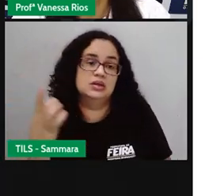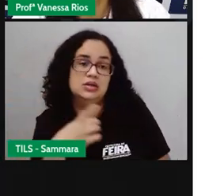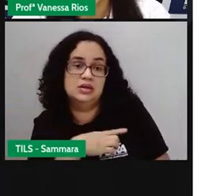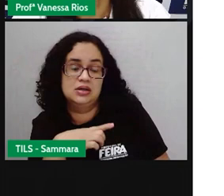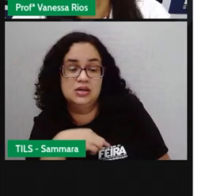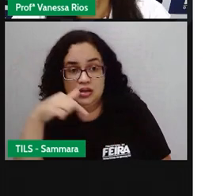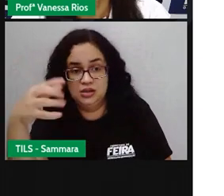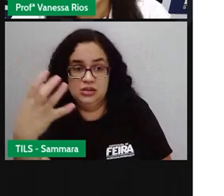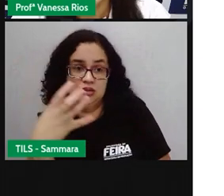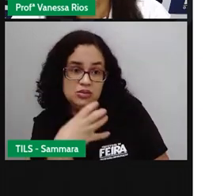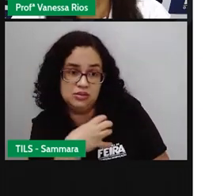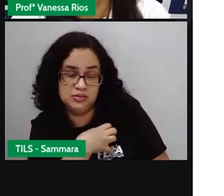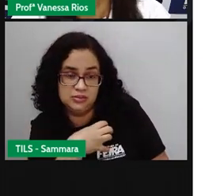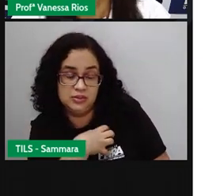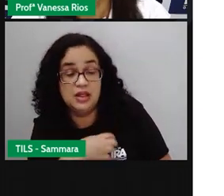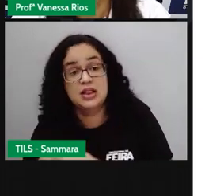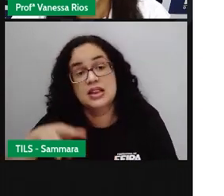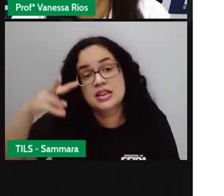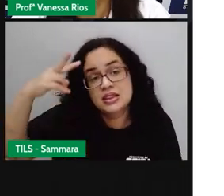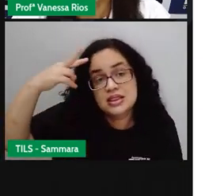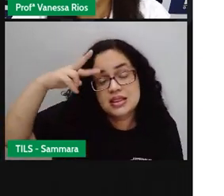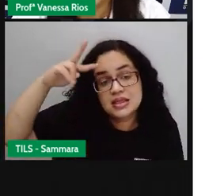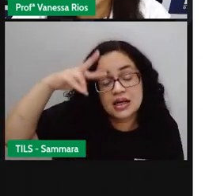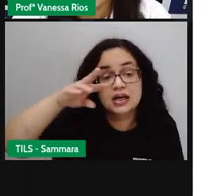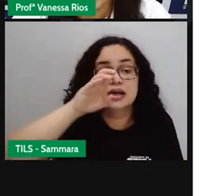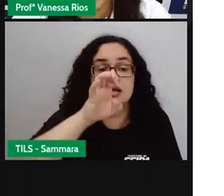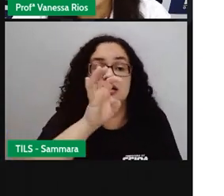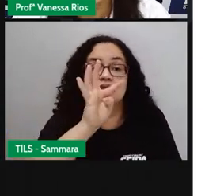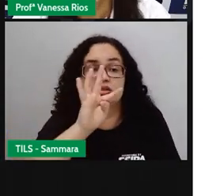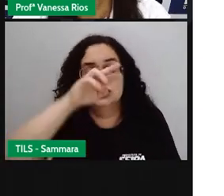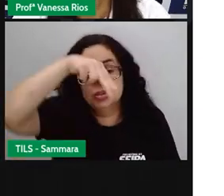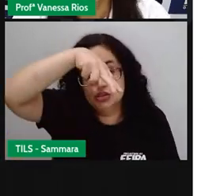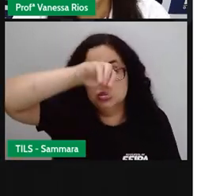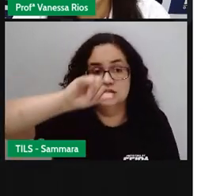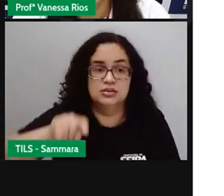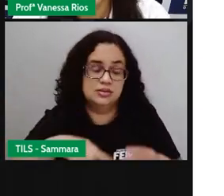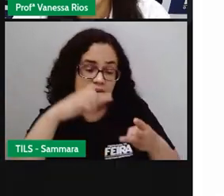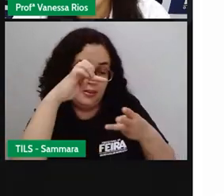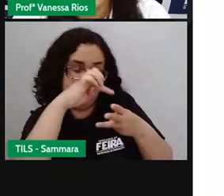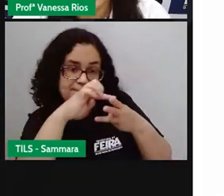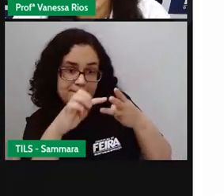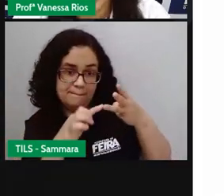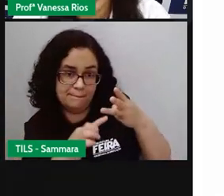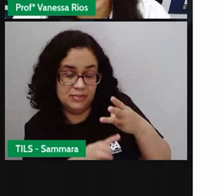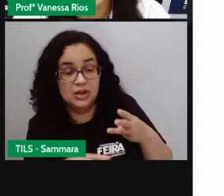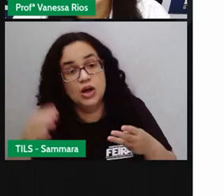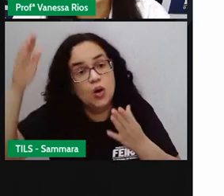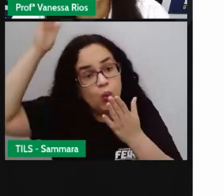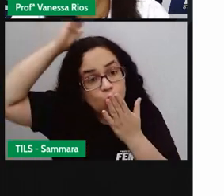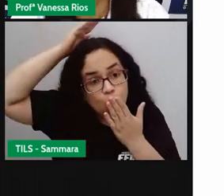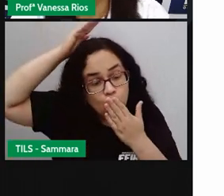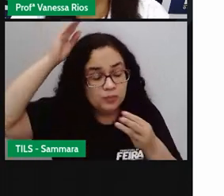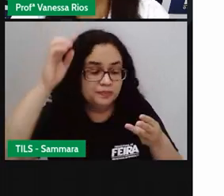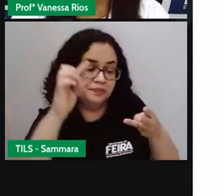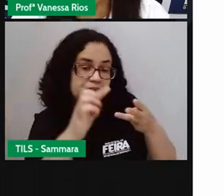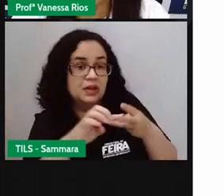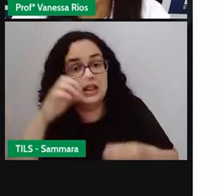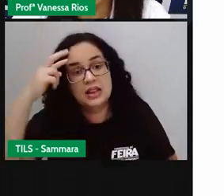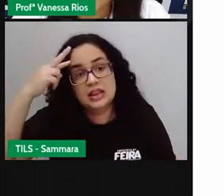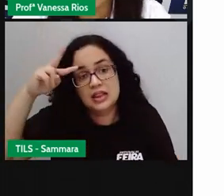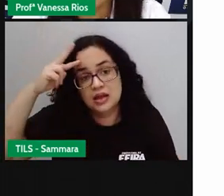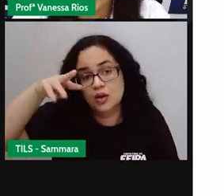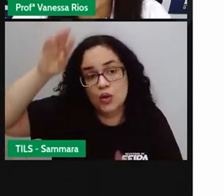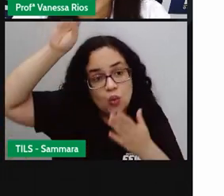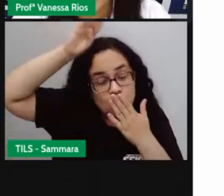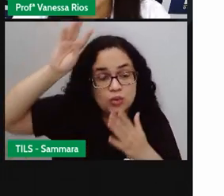aqui em nosso estado. E aí, lembrando aí que as etnias, as principais foram as etnias indígenas, lembrando que